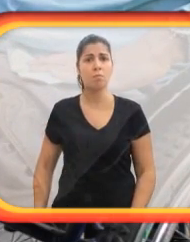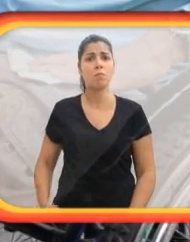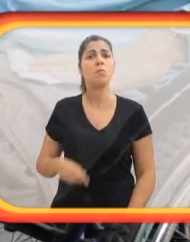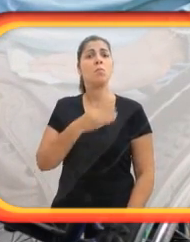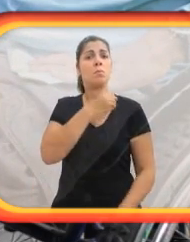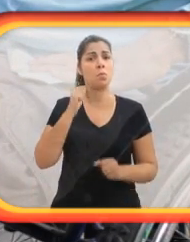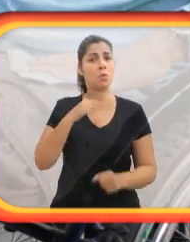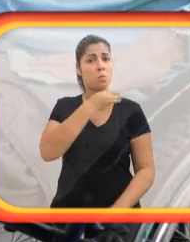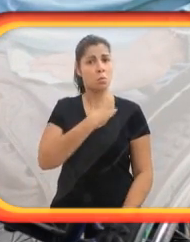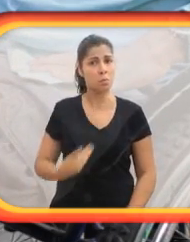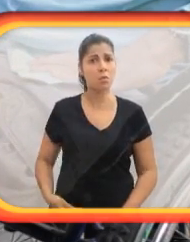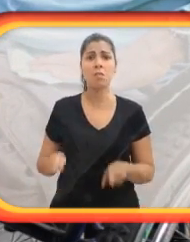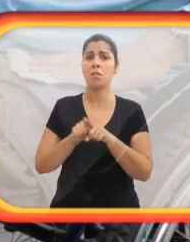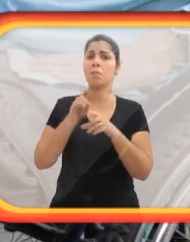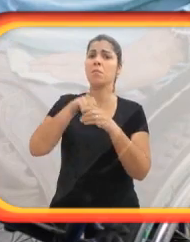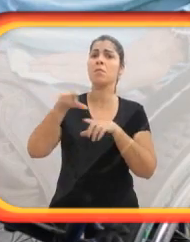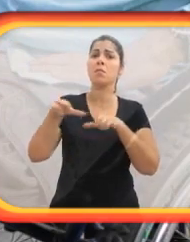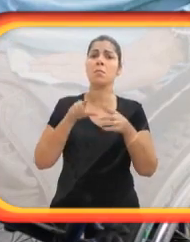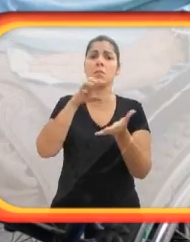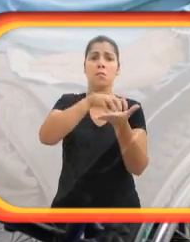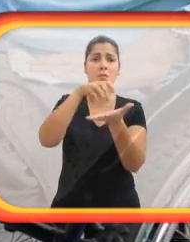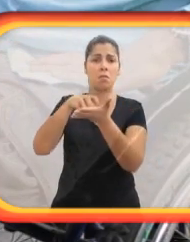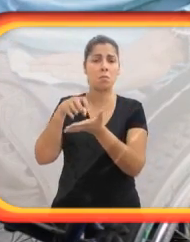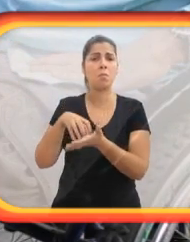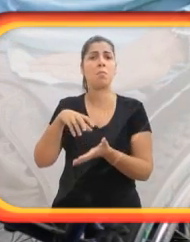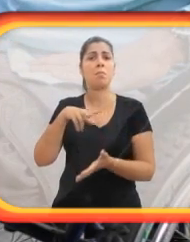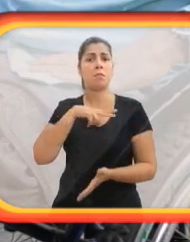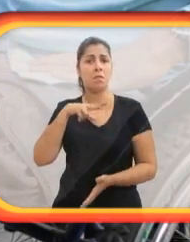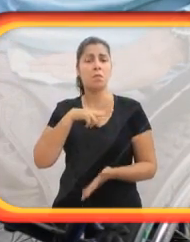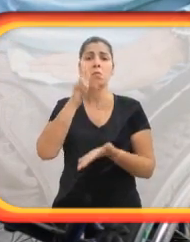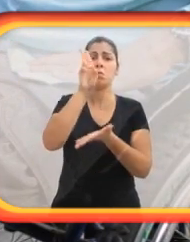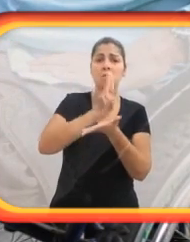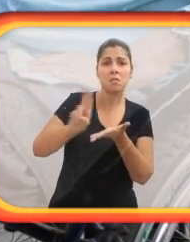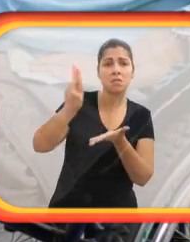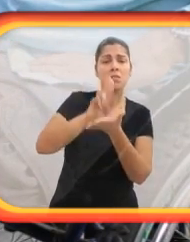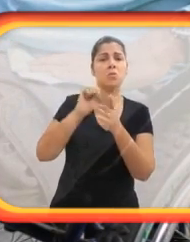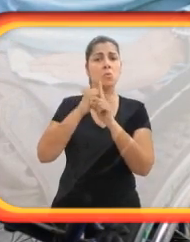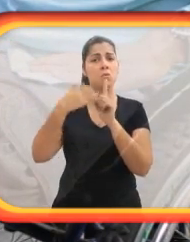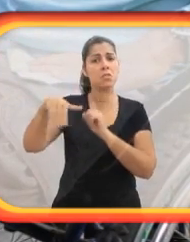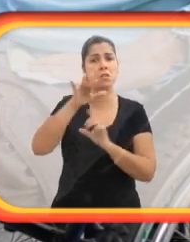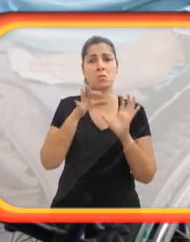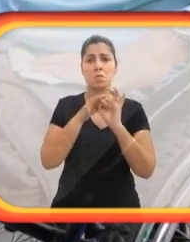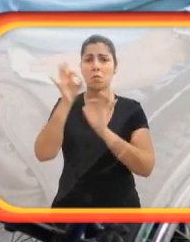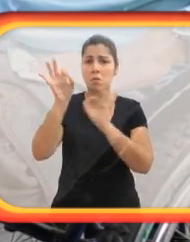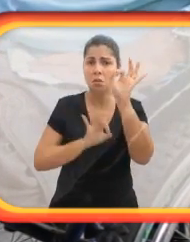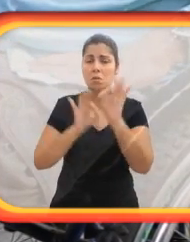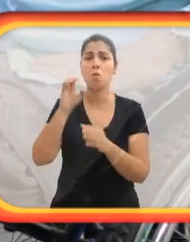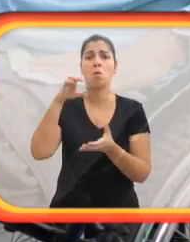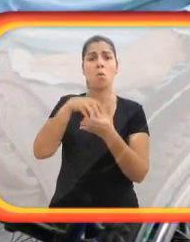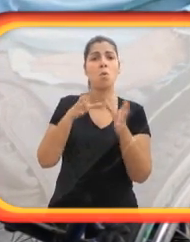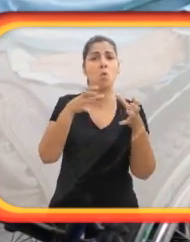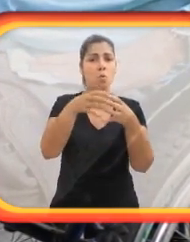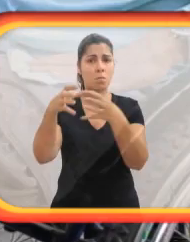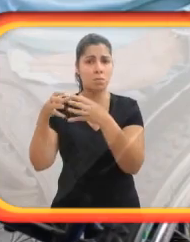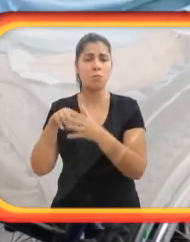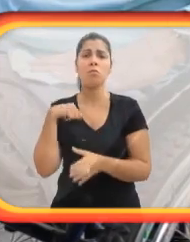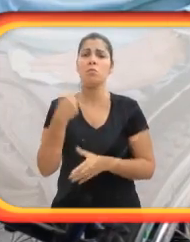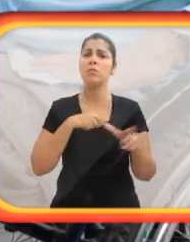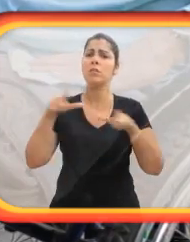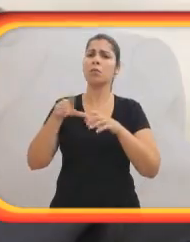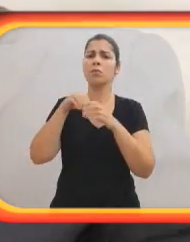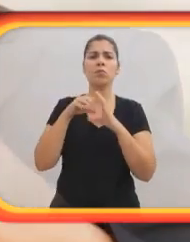junto ao governo federal, estadual, municipal, o poder público, e também trabalha com o setor privado, universidade, sociedade civil